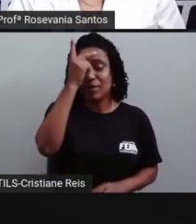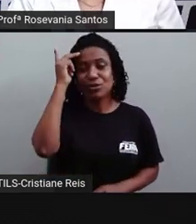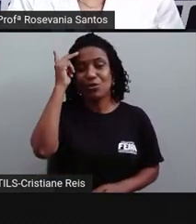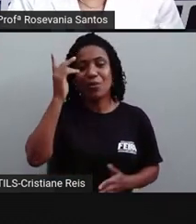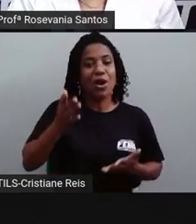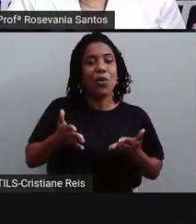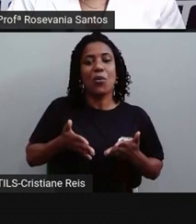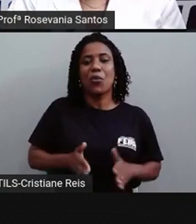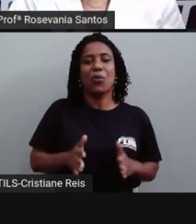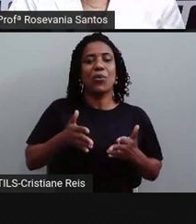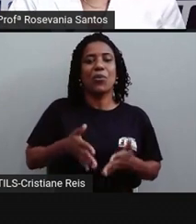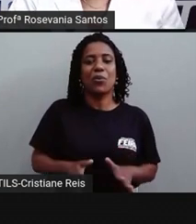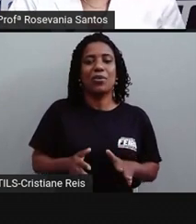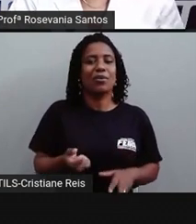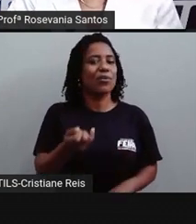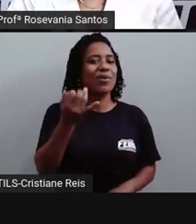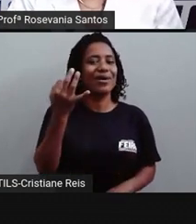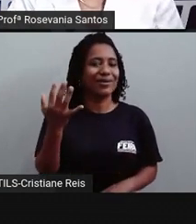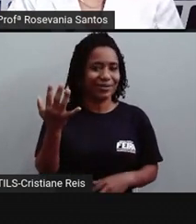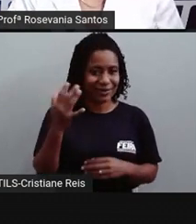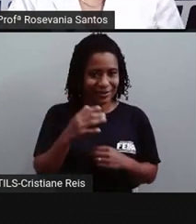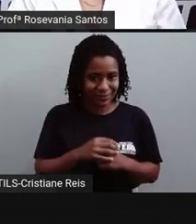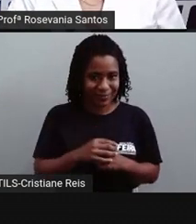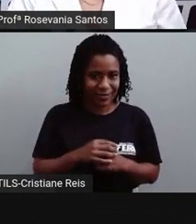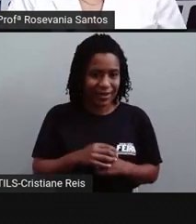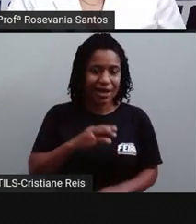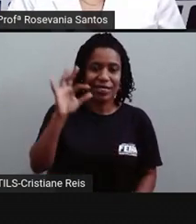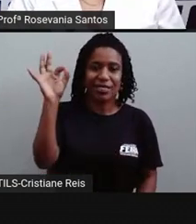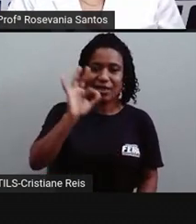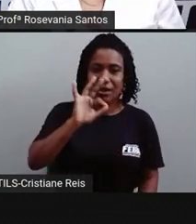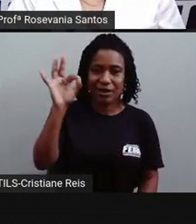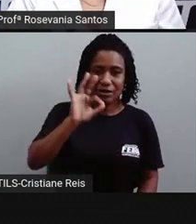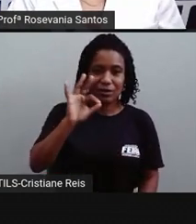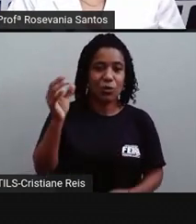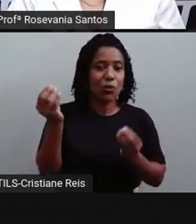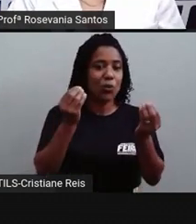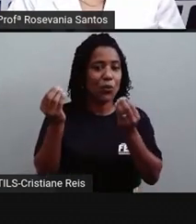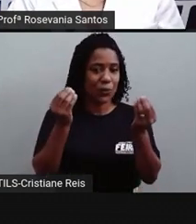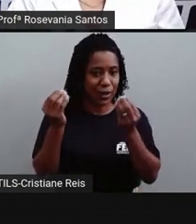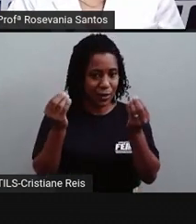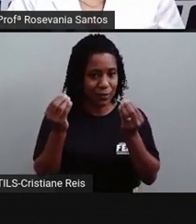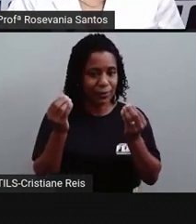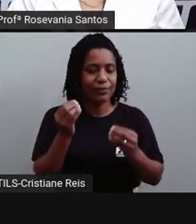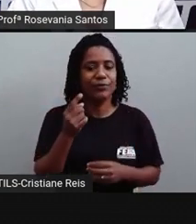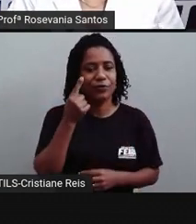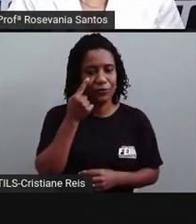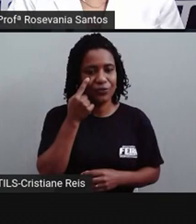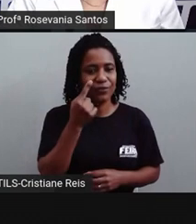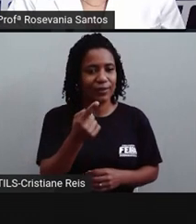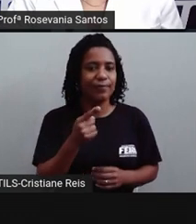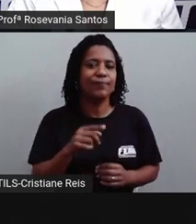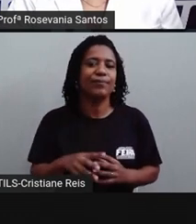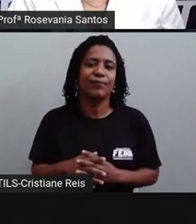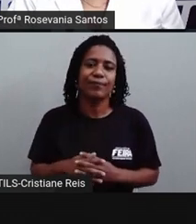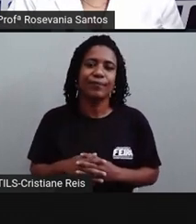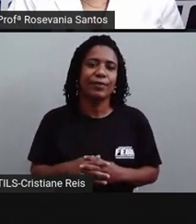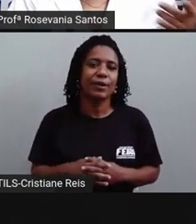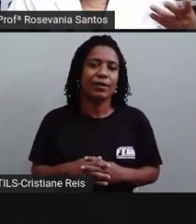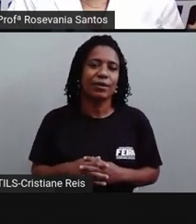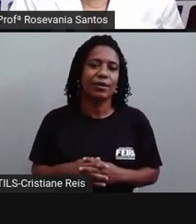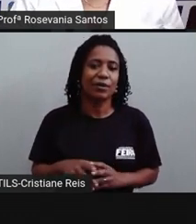E a taxa é esse cálculo que a gente faz, né. Então, o que eu estou dizendo? A gente vai dar um